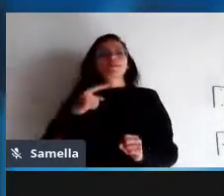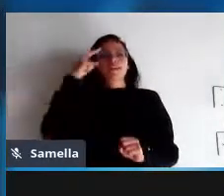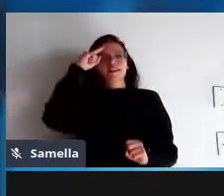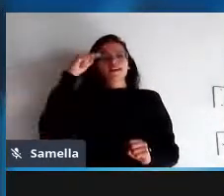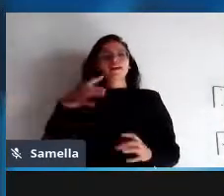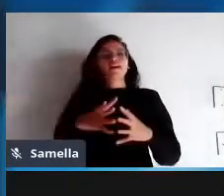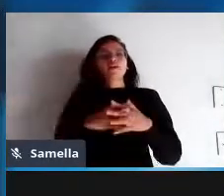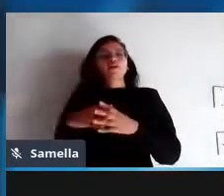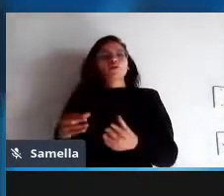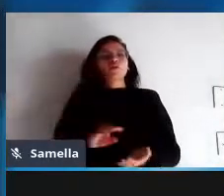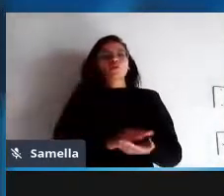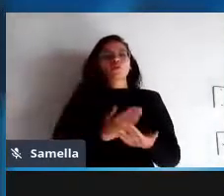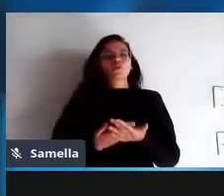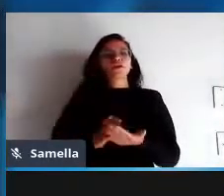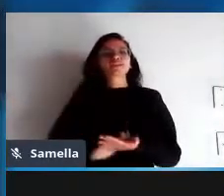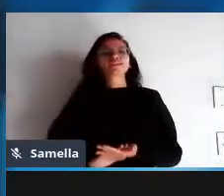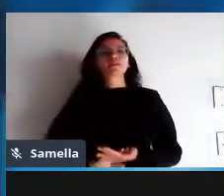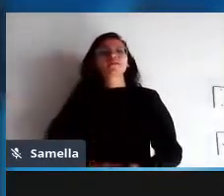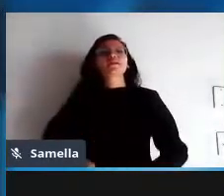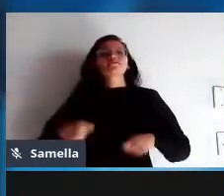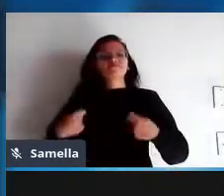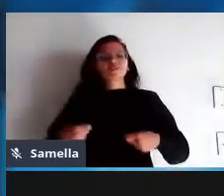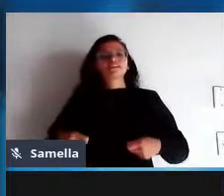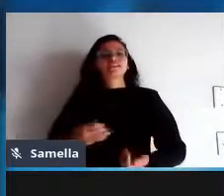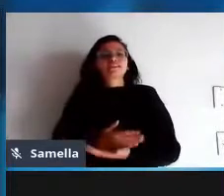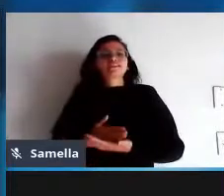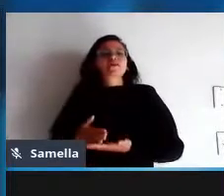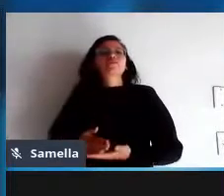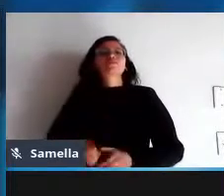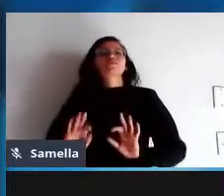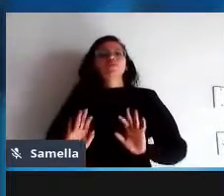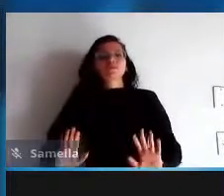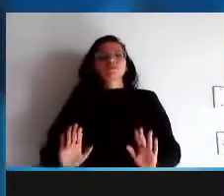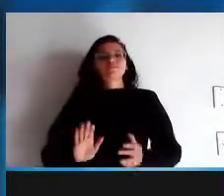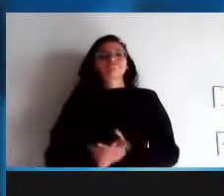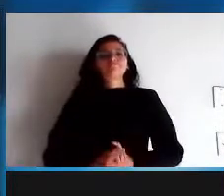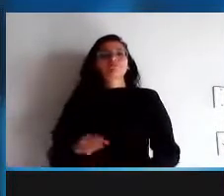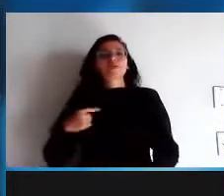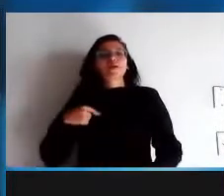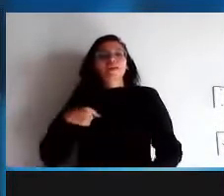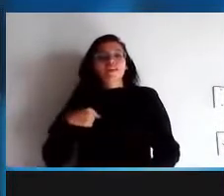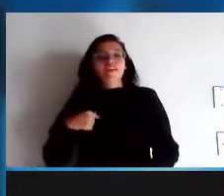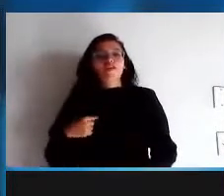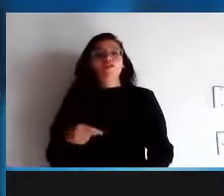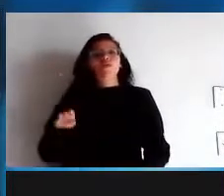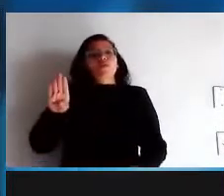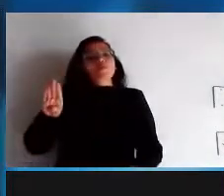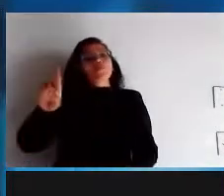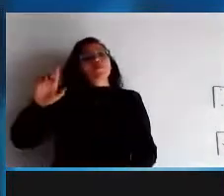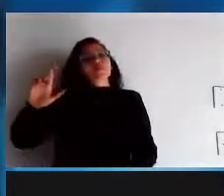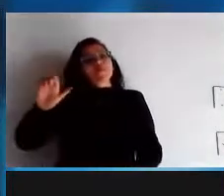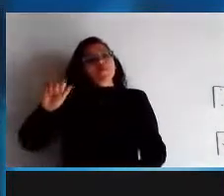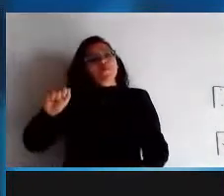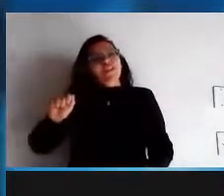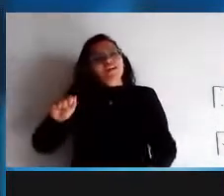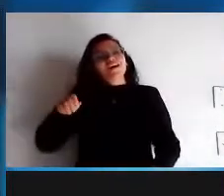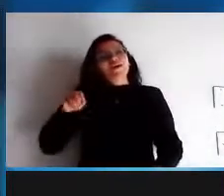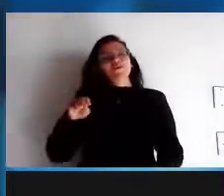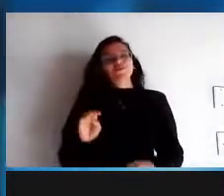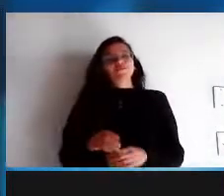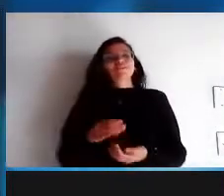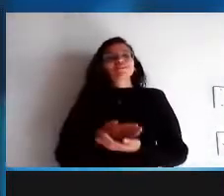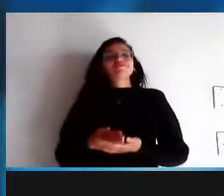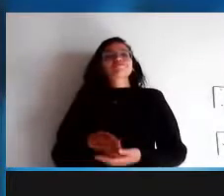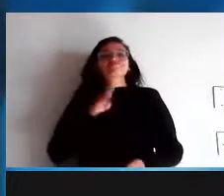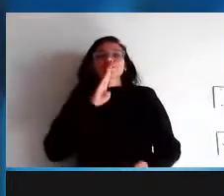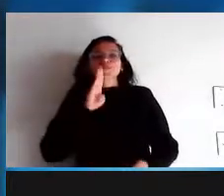bacana mesmo e temos que continuar fazendo essas coisas para quem não me conhece que deve ter um monte de gente que não me conhece aqui eu